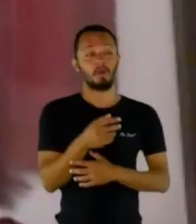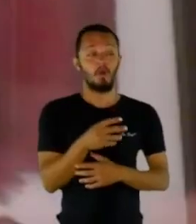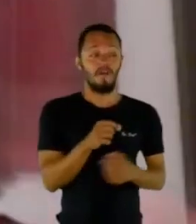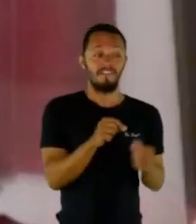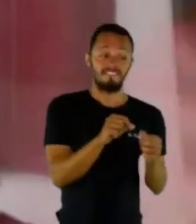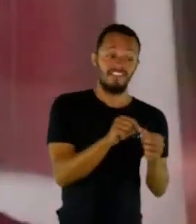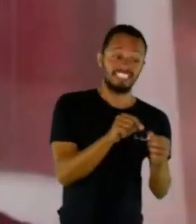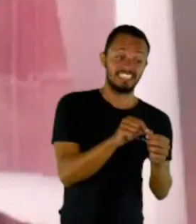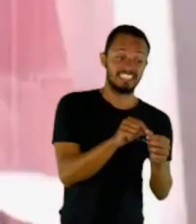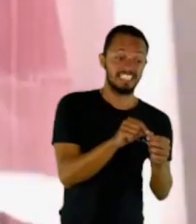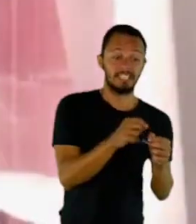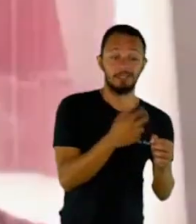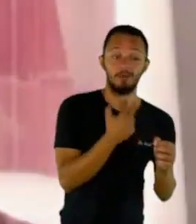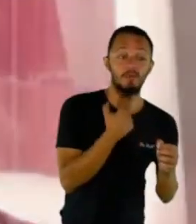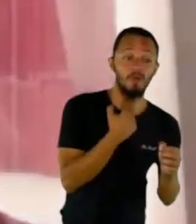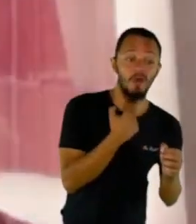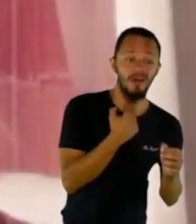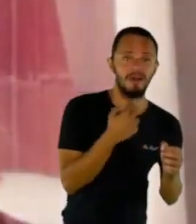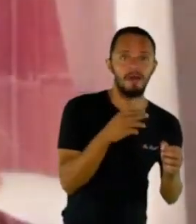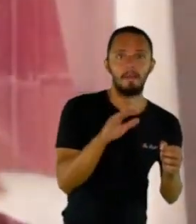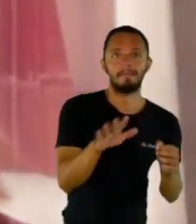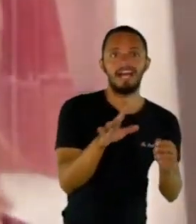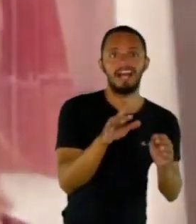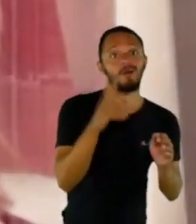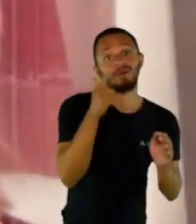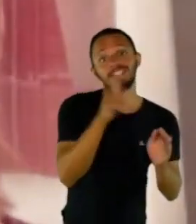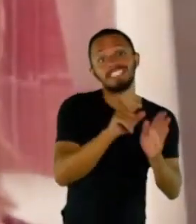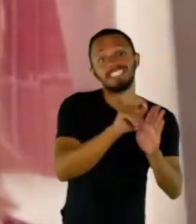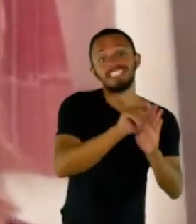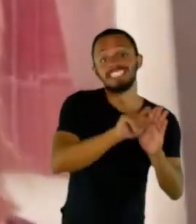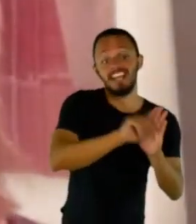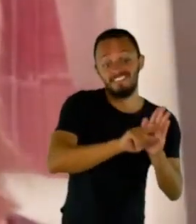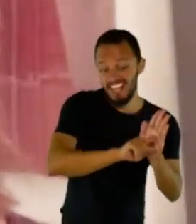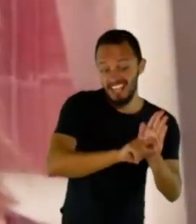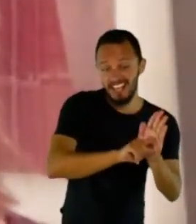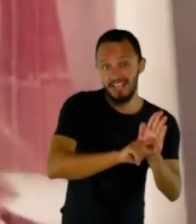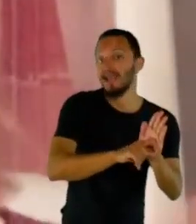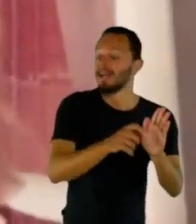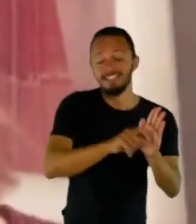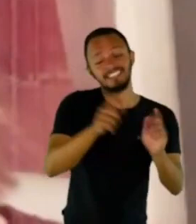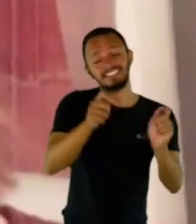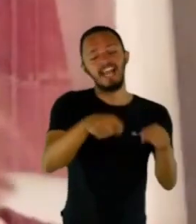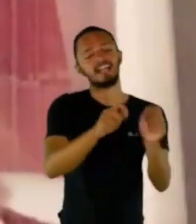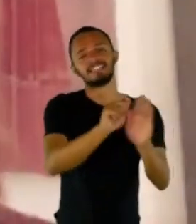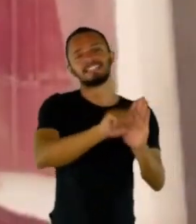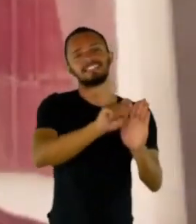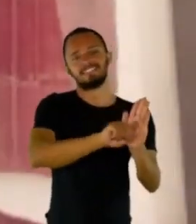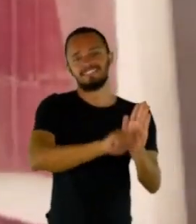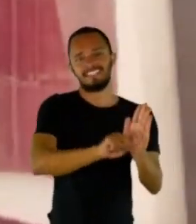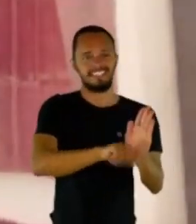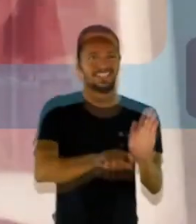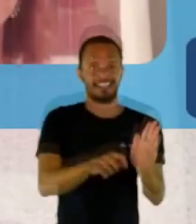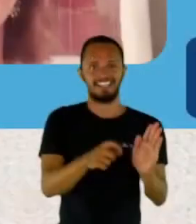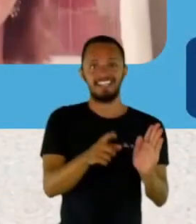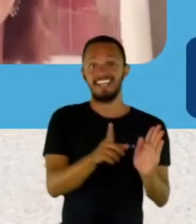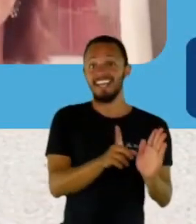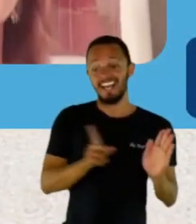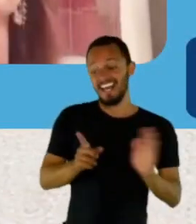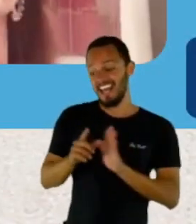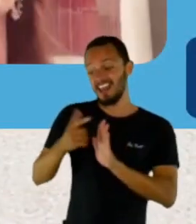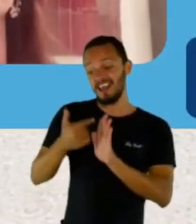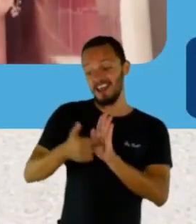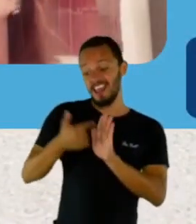né? Então, algumas traumas e algumas situações que você pode, no livro, resolver. É quase uma